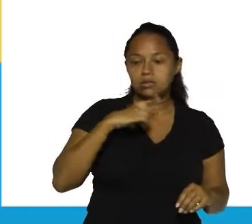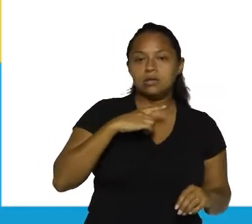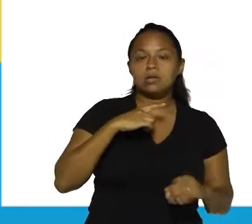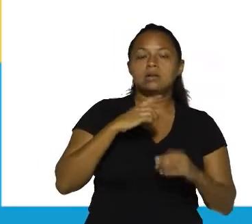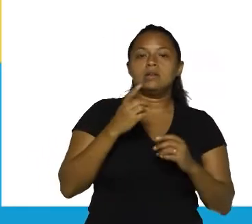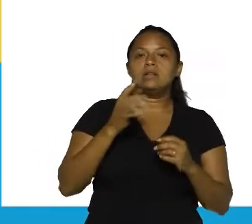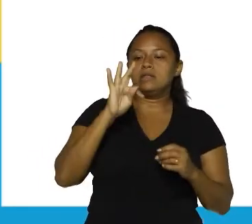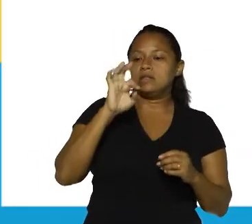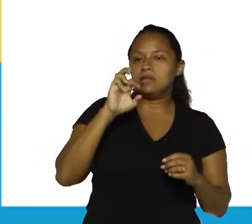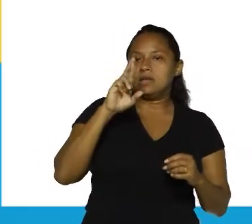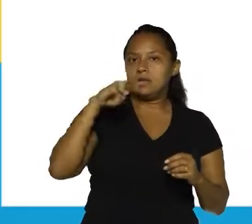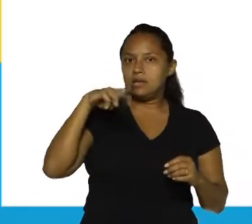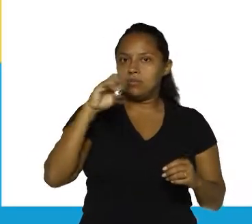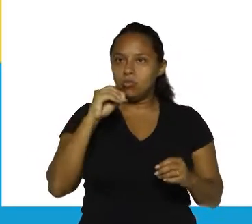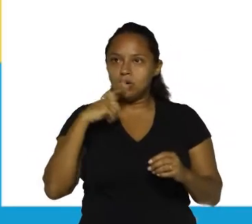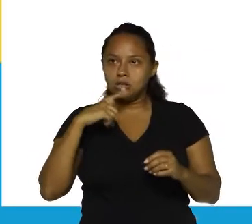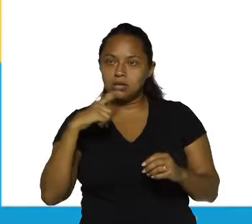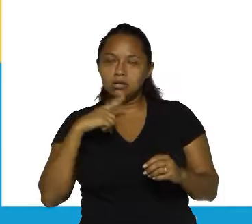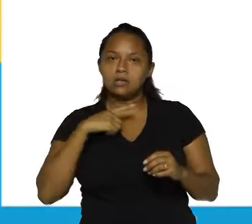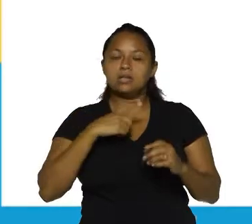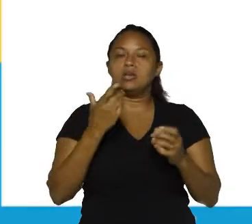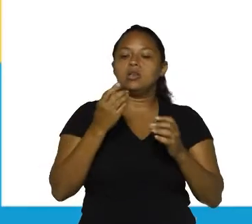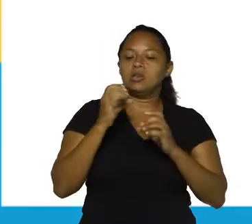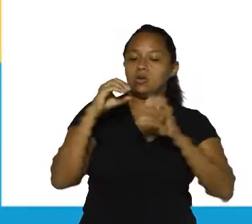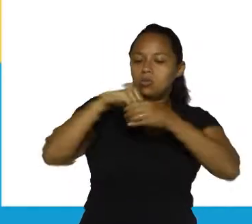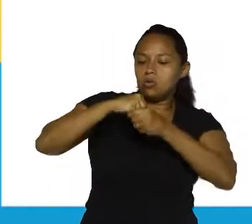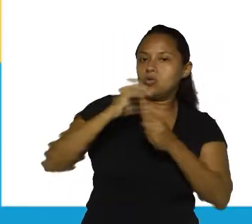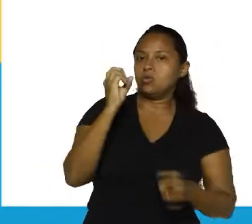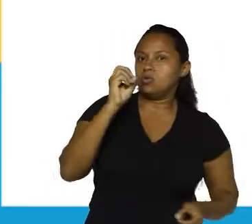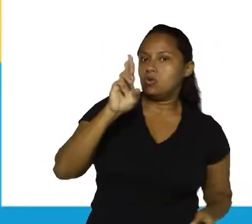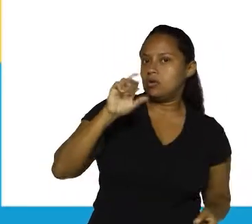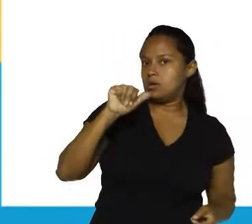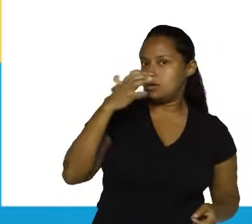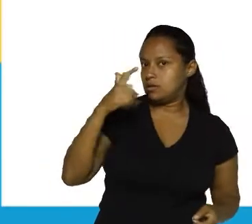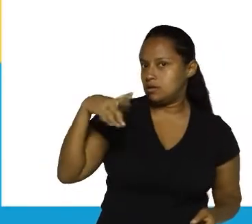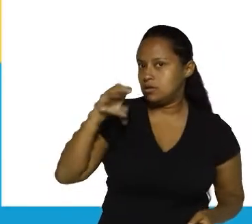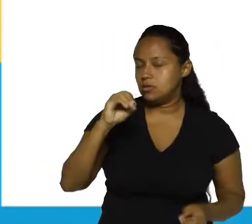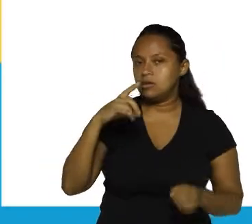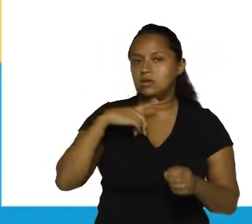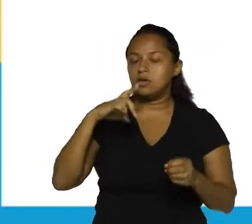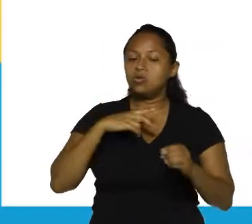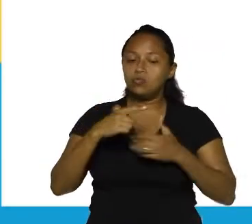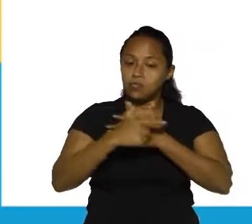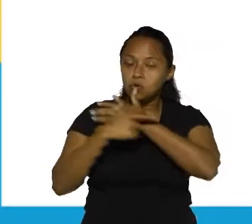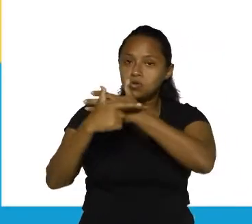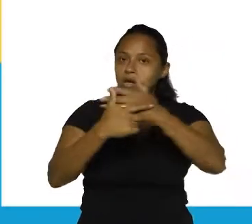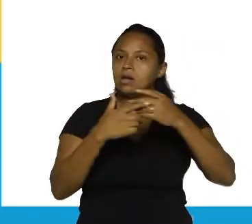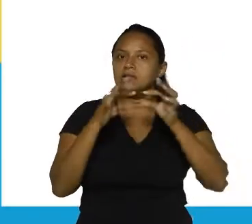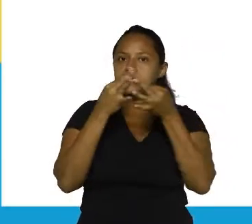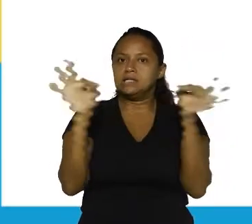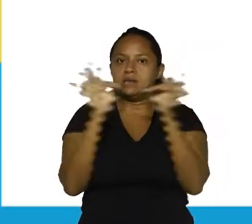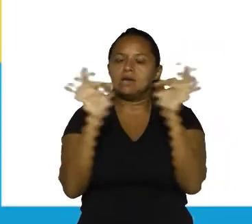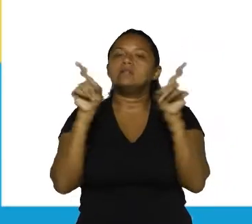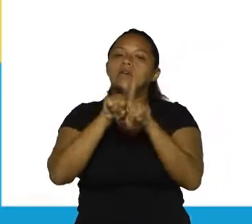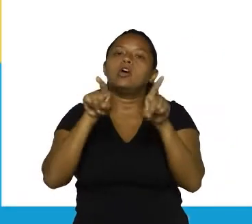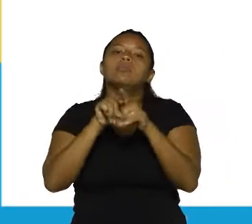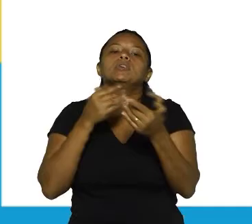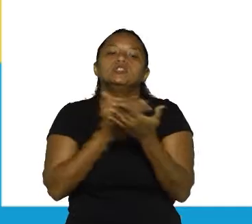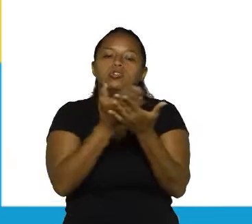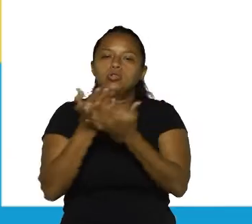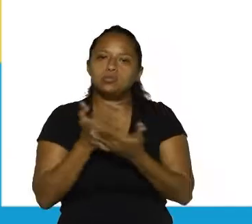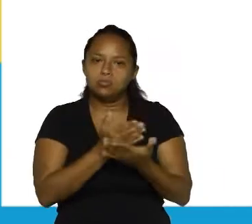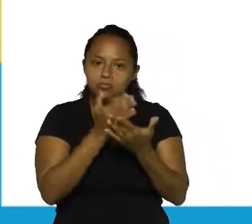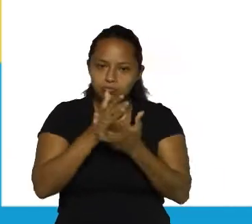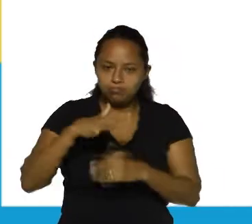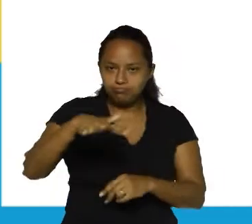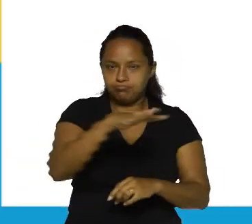compõem a oração, certo? E esses termos nós chamamos de funções sintáticas. Então, isso também é parte do estudo de